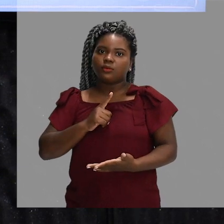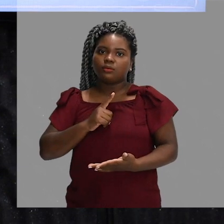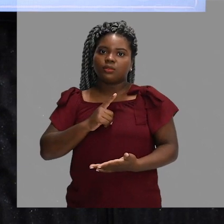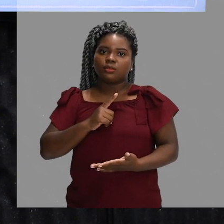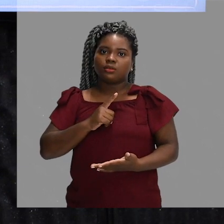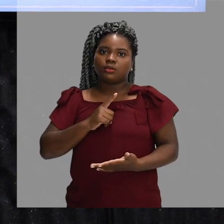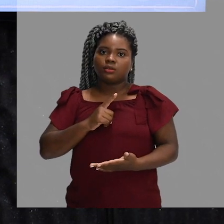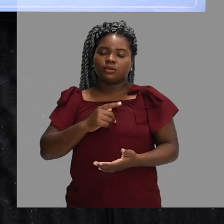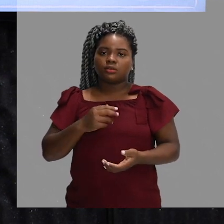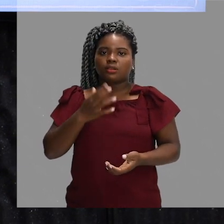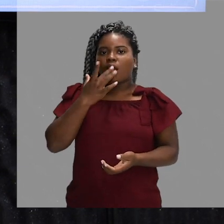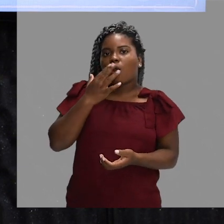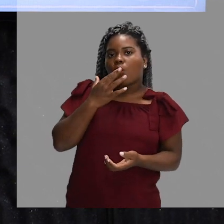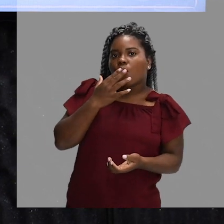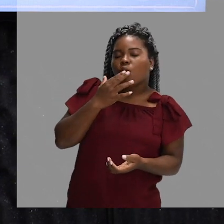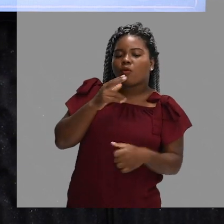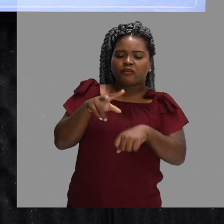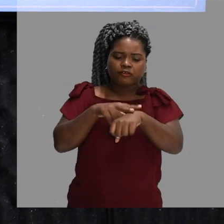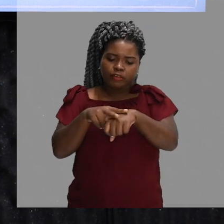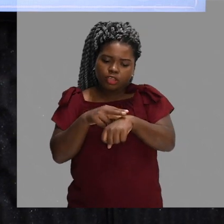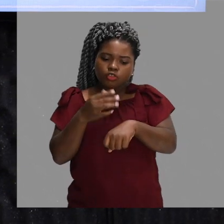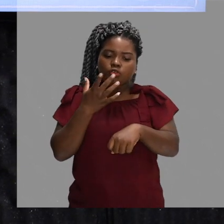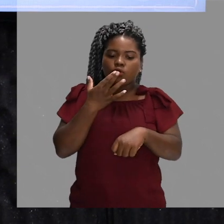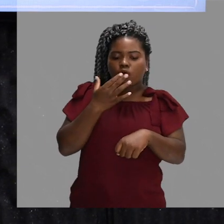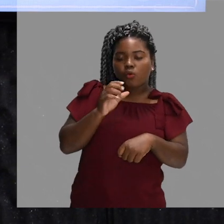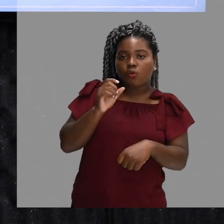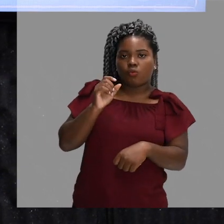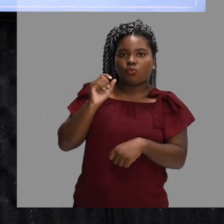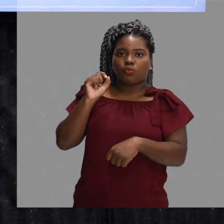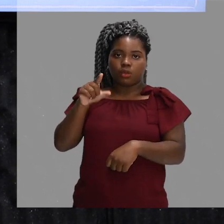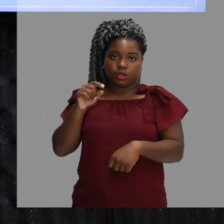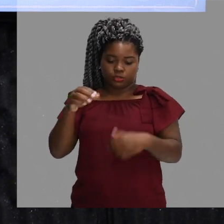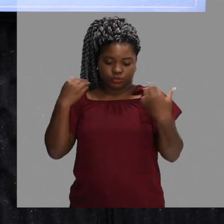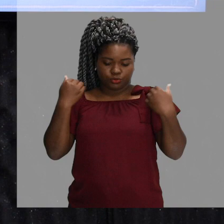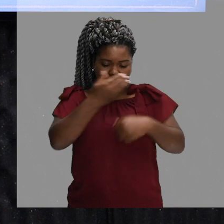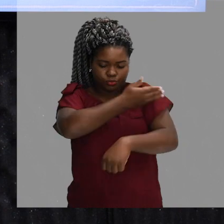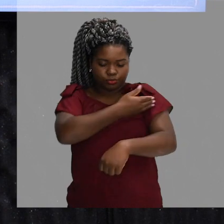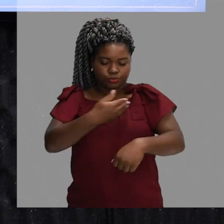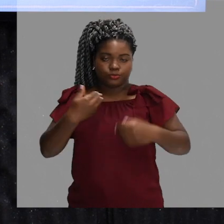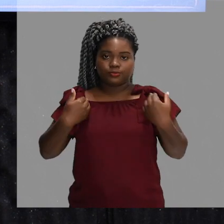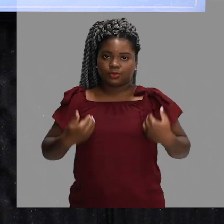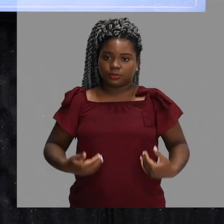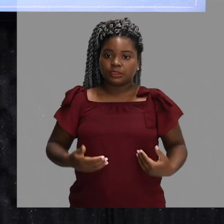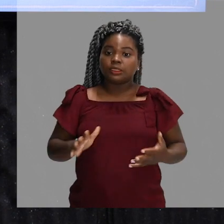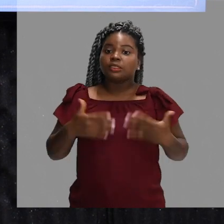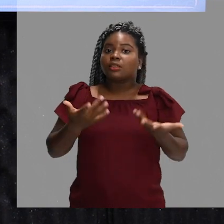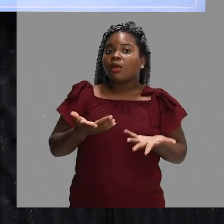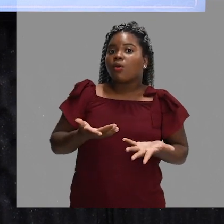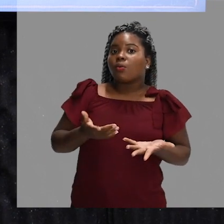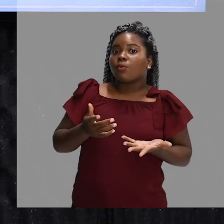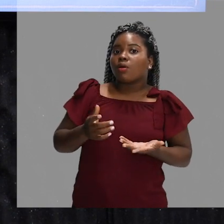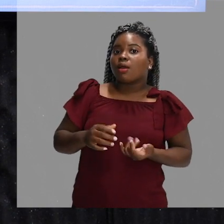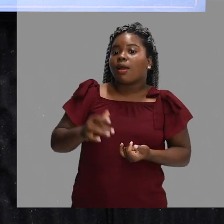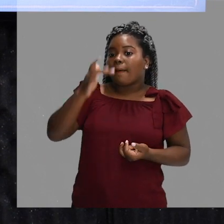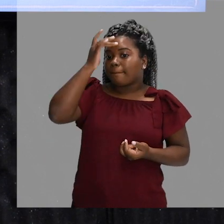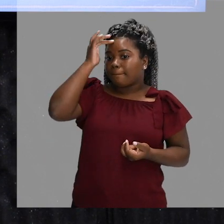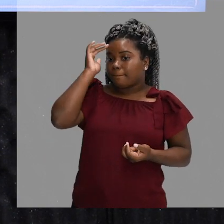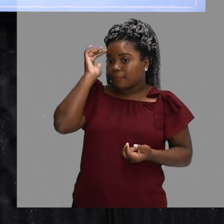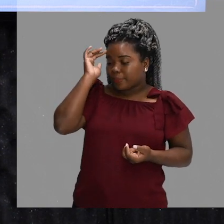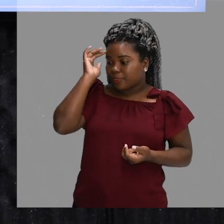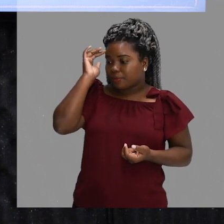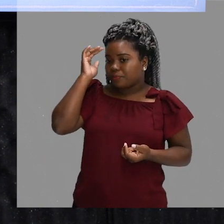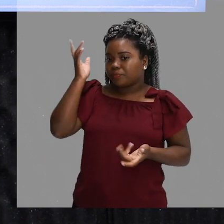camisa azul. Aquele atleta ali, ele é um atleta exclusivamente defensivo. Aquele atleta, ele não